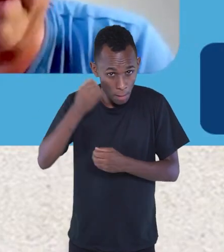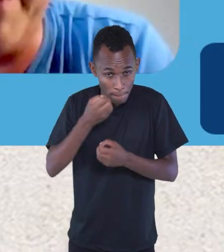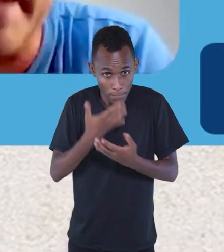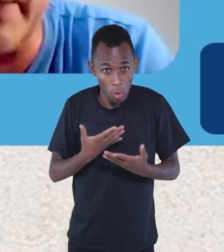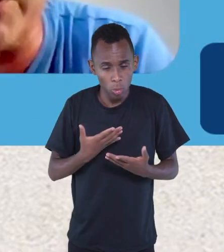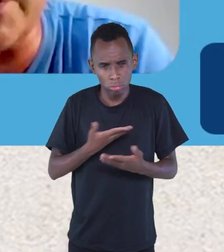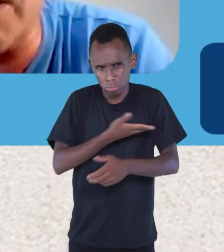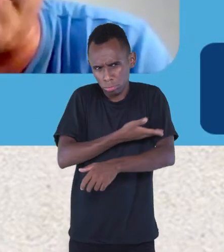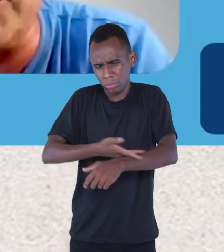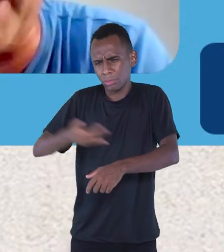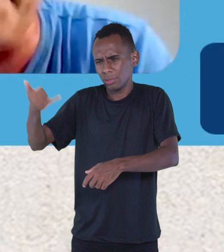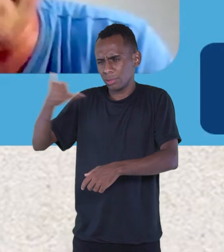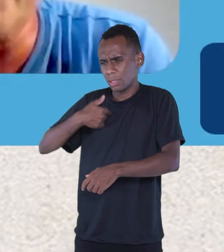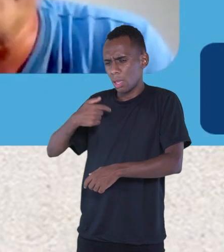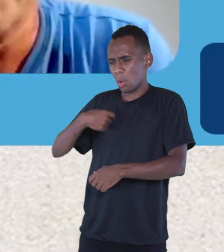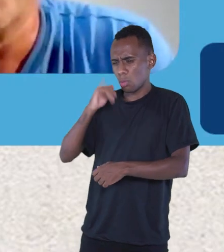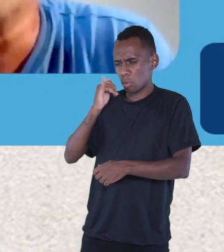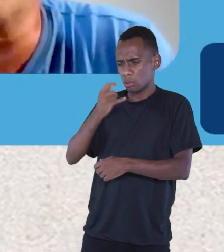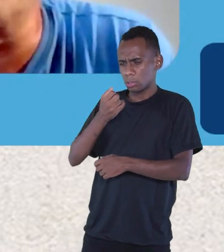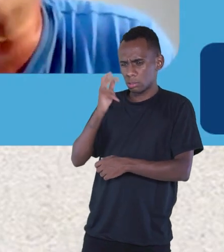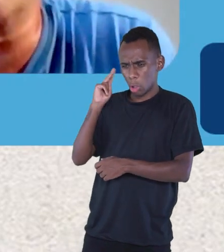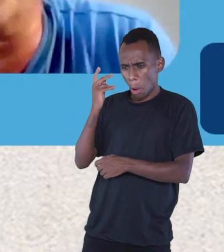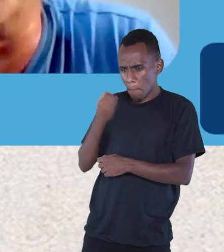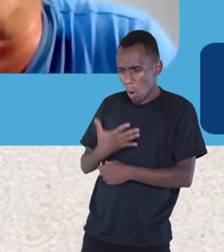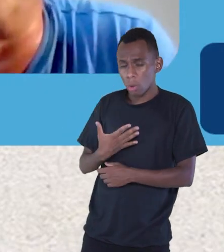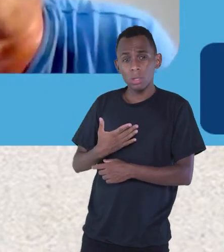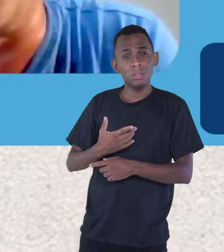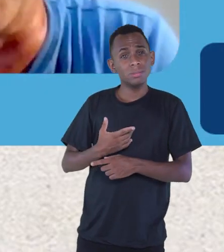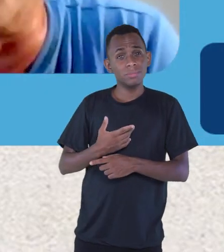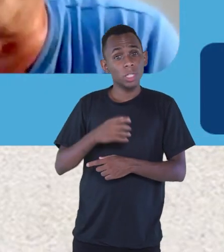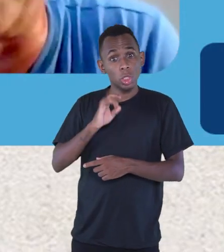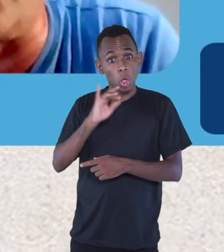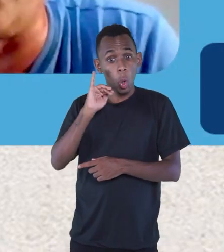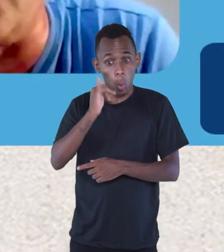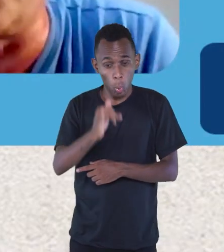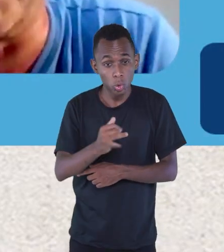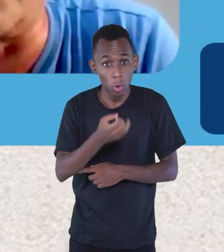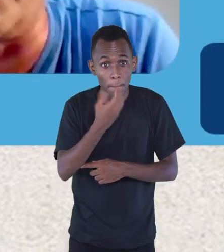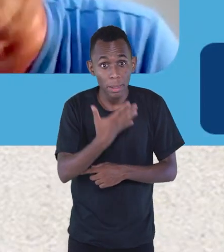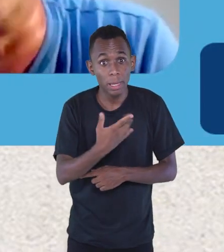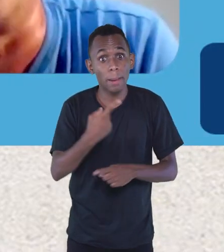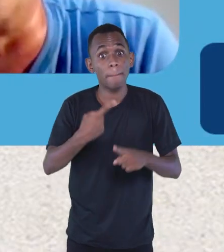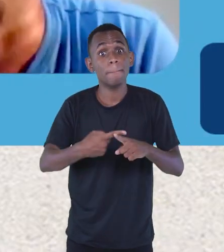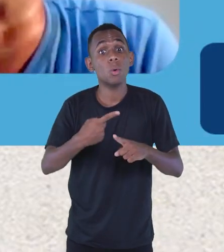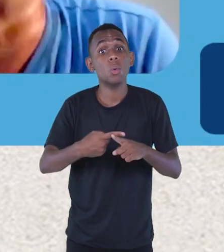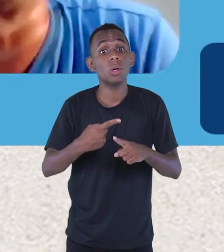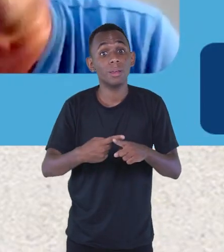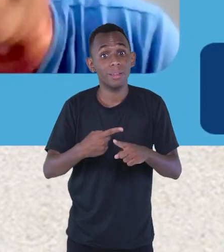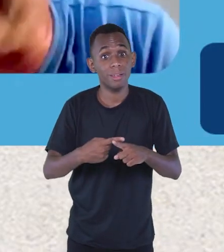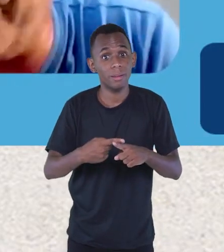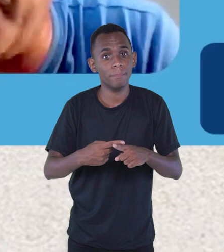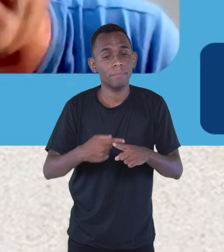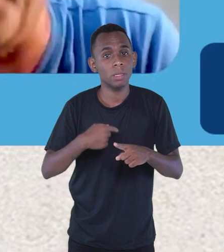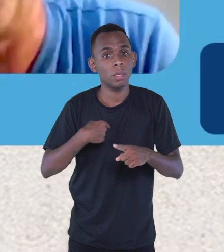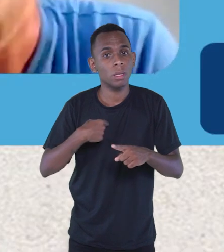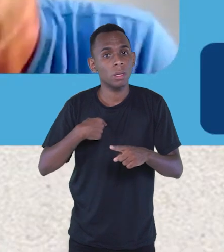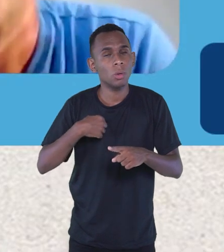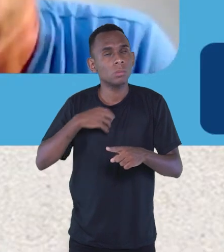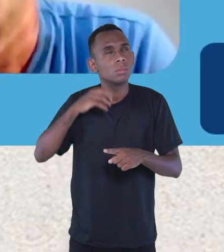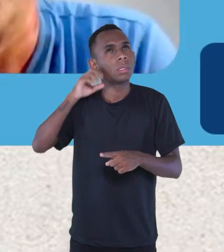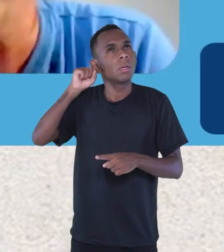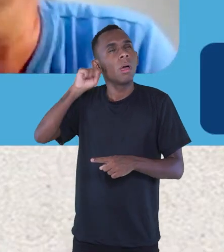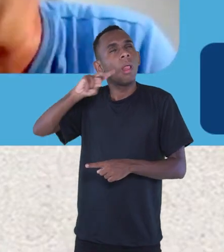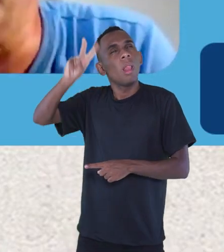costumam dizer isso para mim. Ah, você conta história muito bem. Eu só conto história bem porque eu conto a história, eu ouço a voz da minha avó.